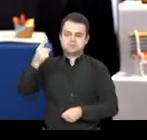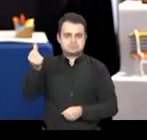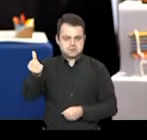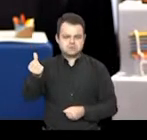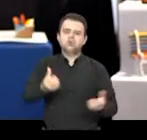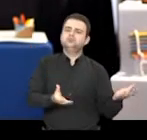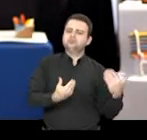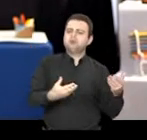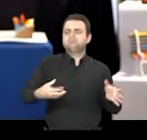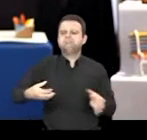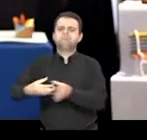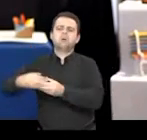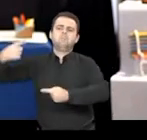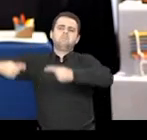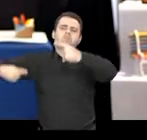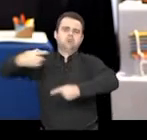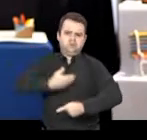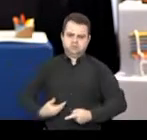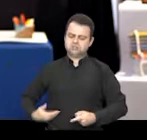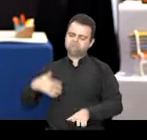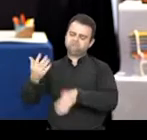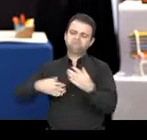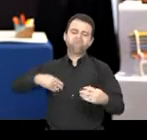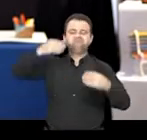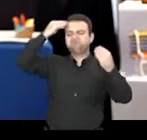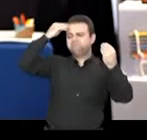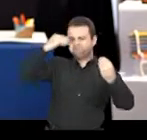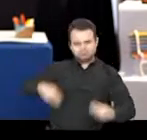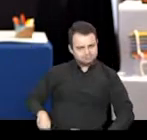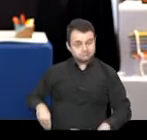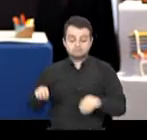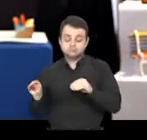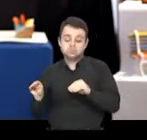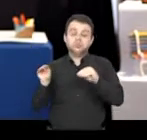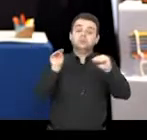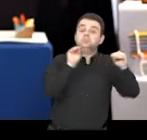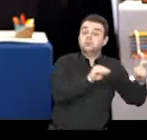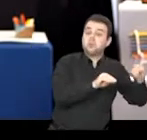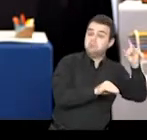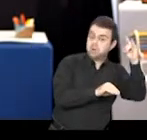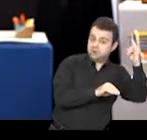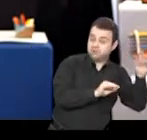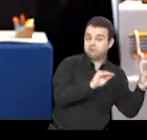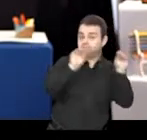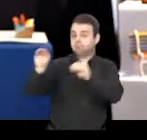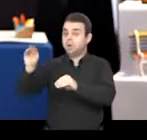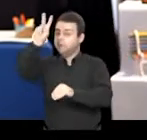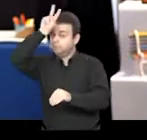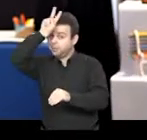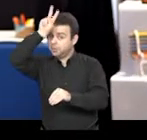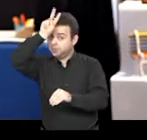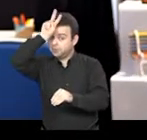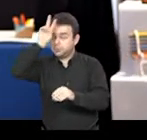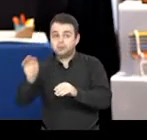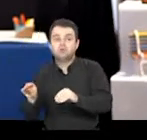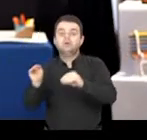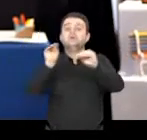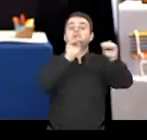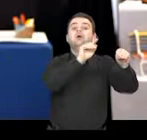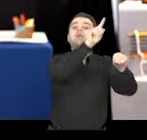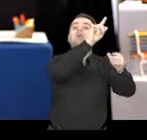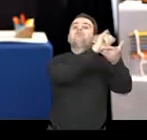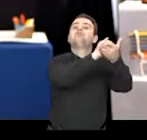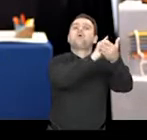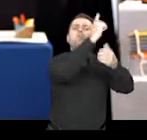Envolveu-se com política em sua juventude, mas acabou decepcionado. Viveu na Bolívia, no Peru e também,